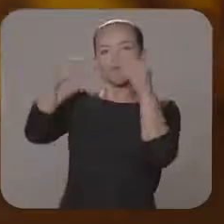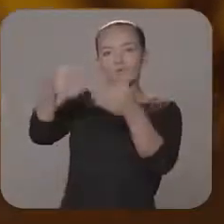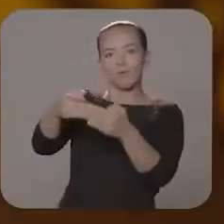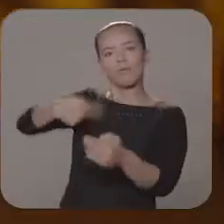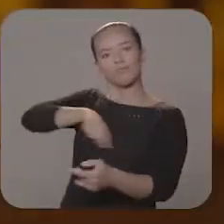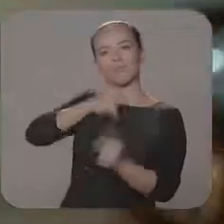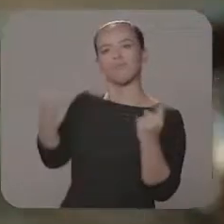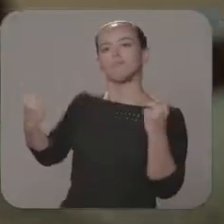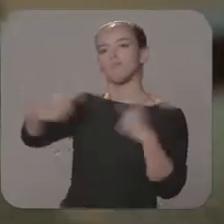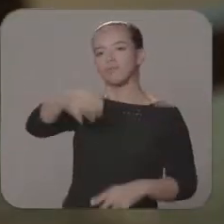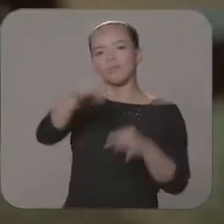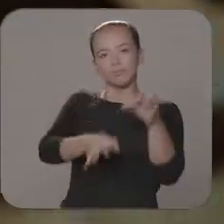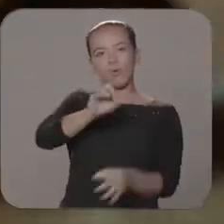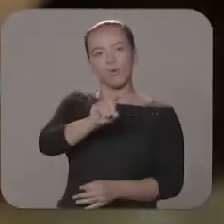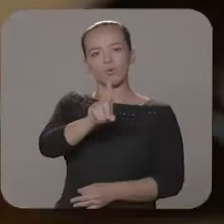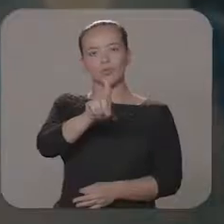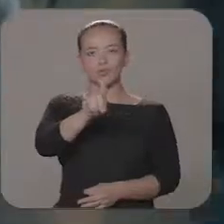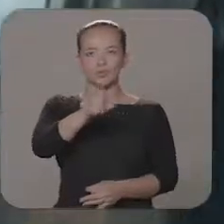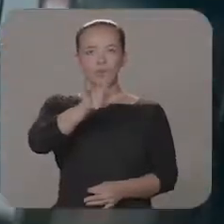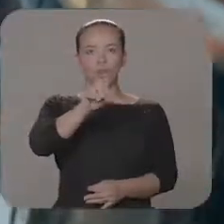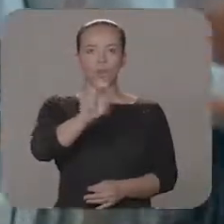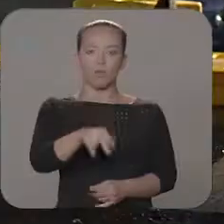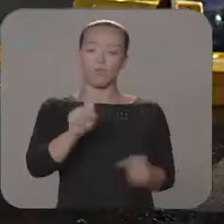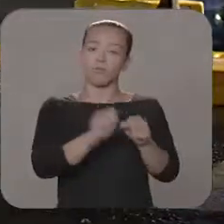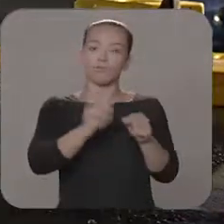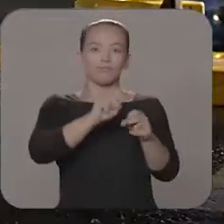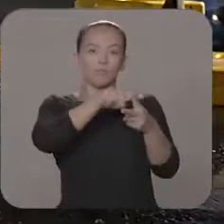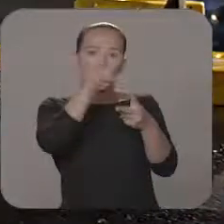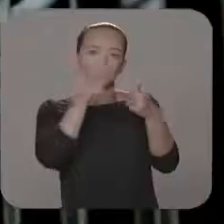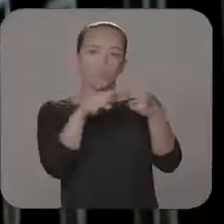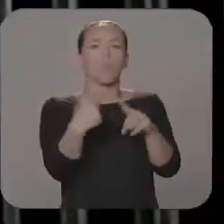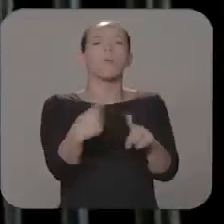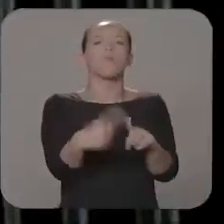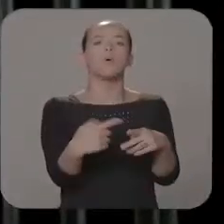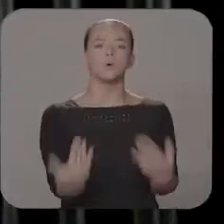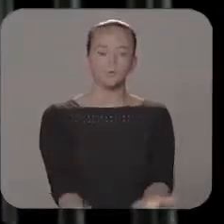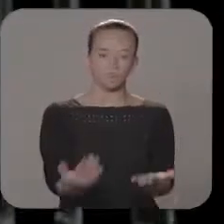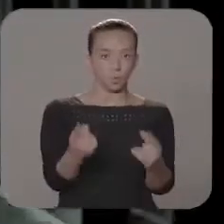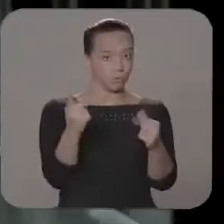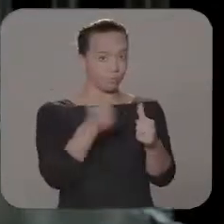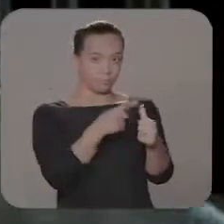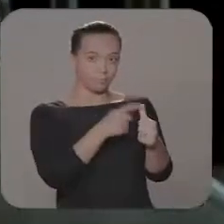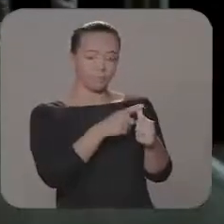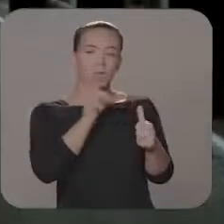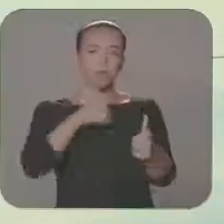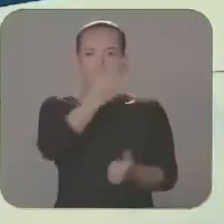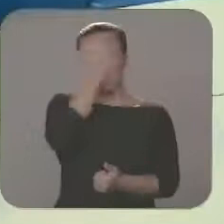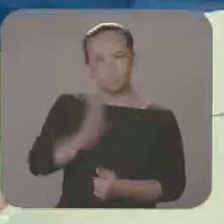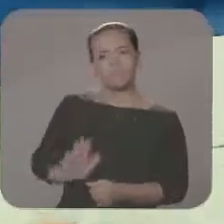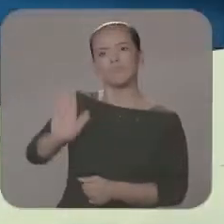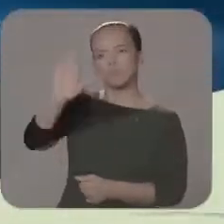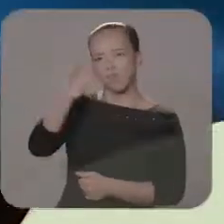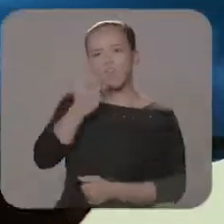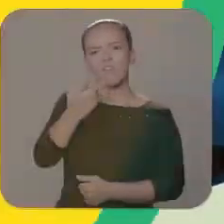engrenagem complexa, formada pelas polícias civil e militar e corpo de bombeiros, além do sistema penitenciário e do trabalho das